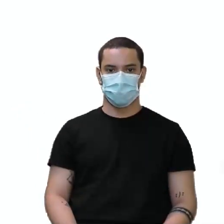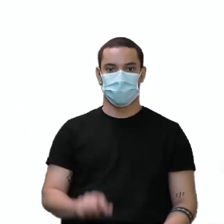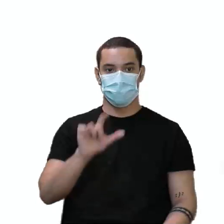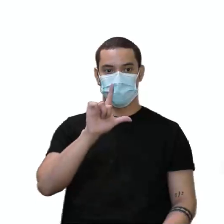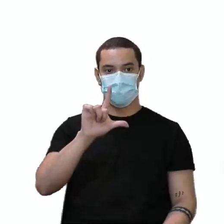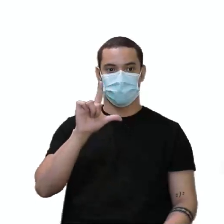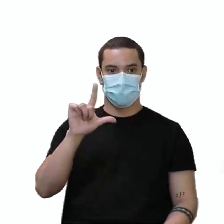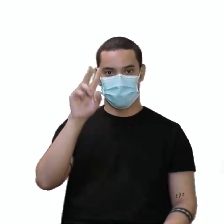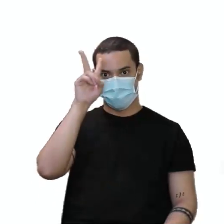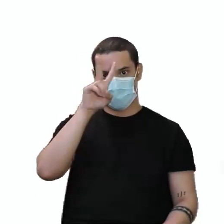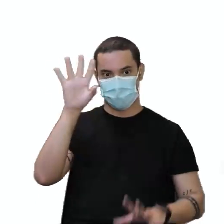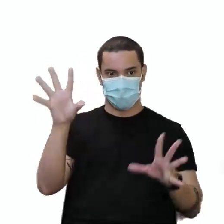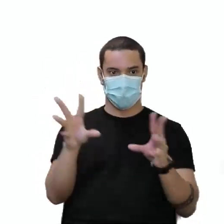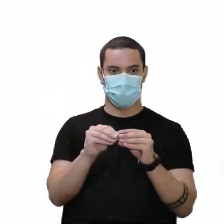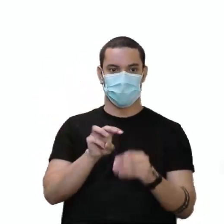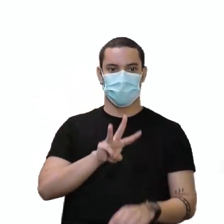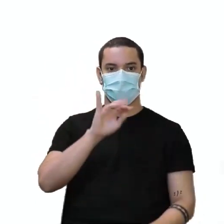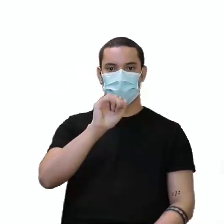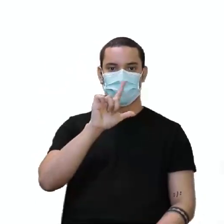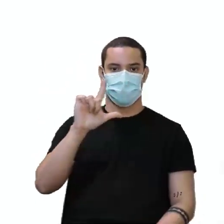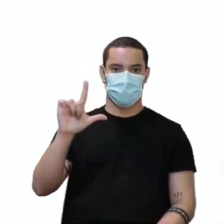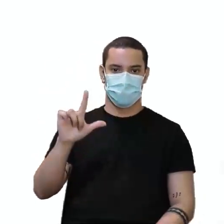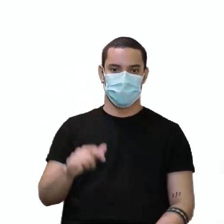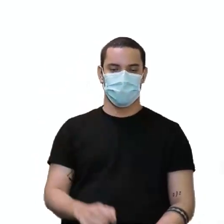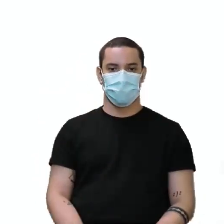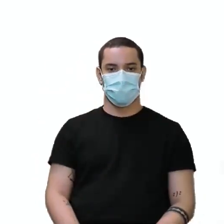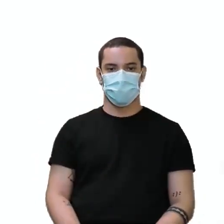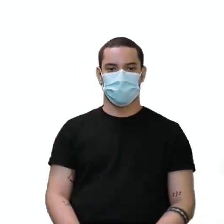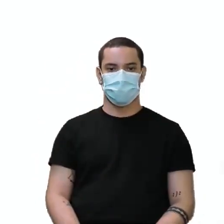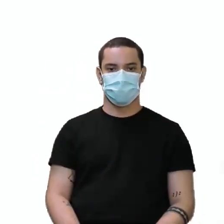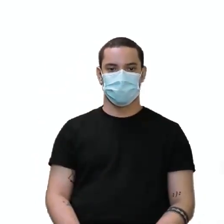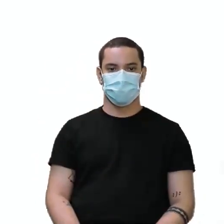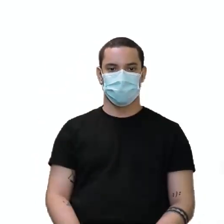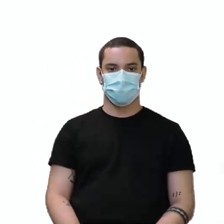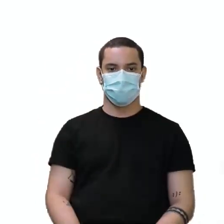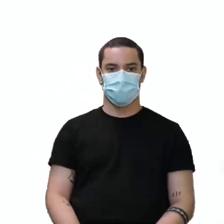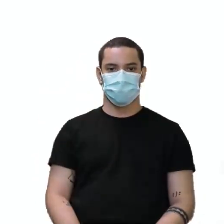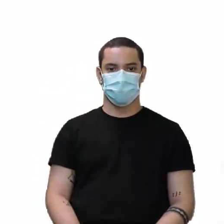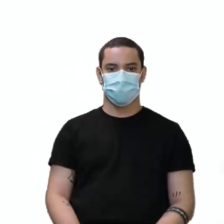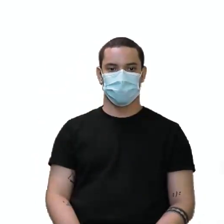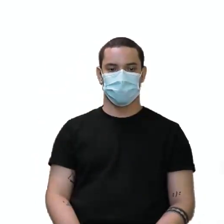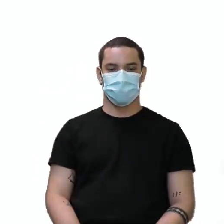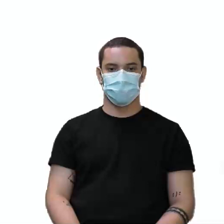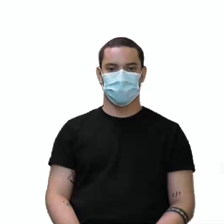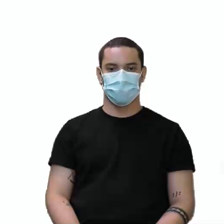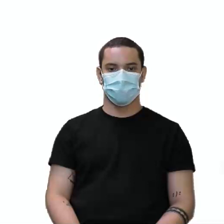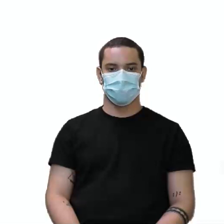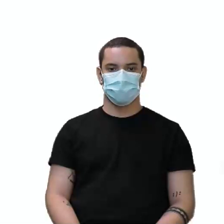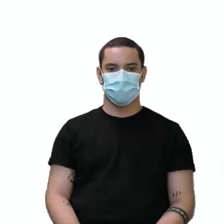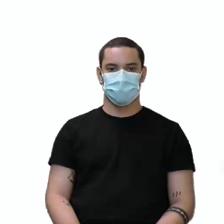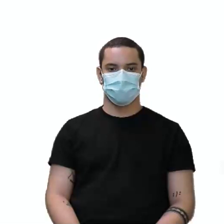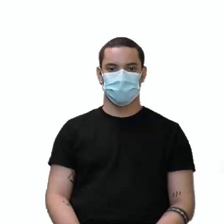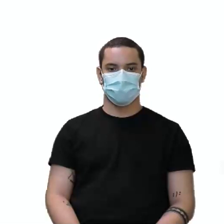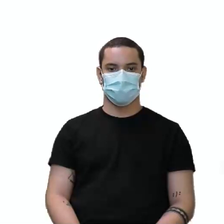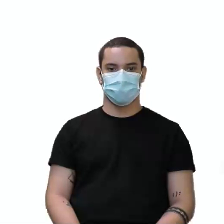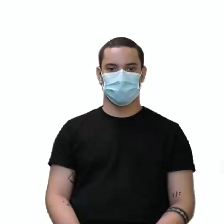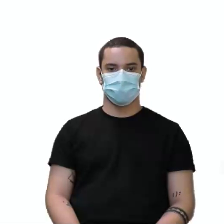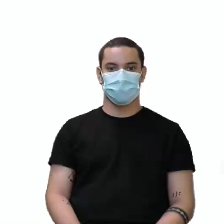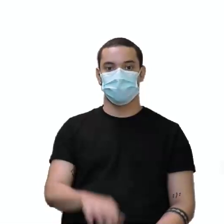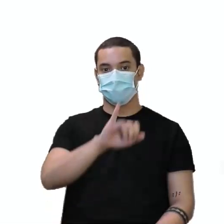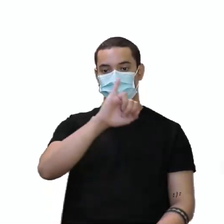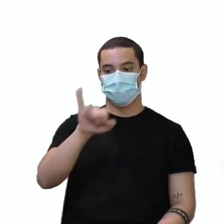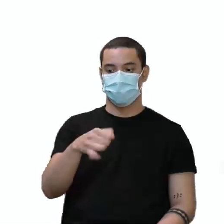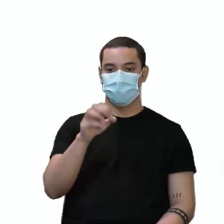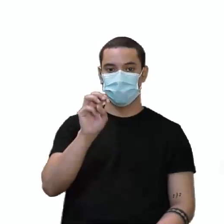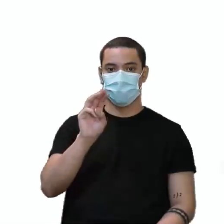L é o meu will do futuro, obviamente, contraído. Expect you to jump. E jump